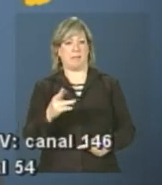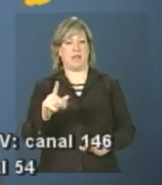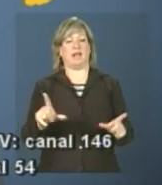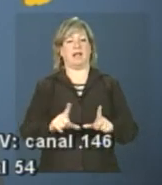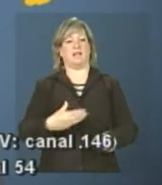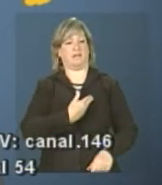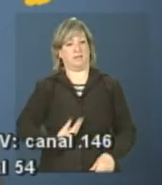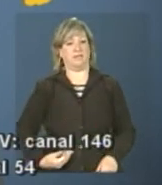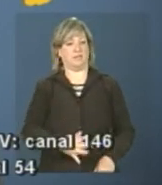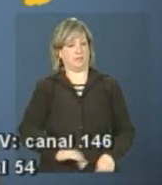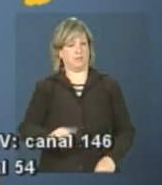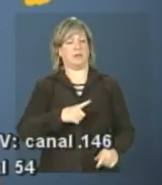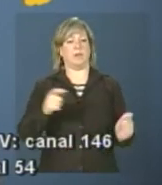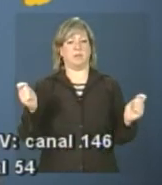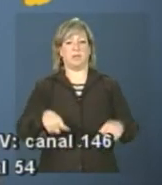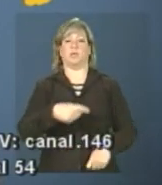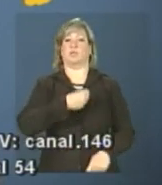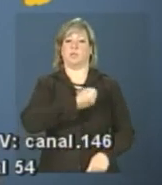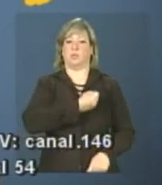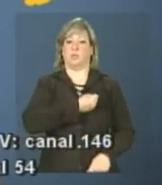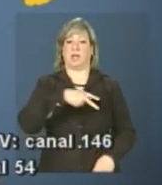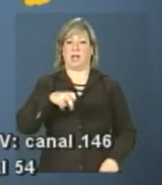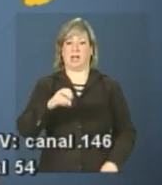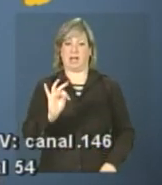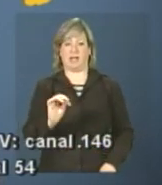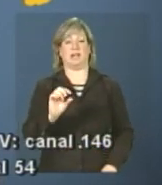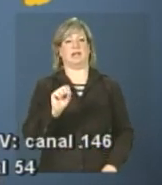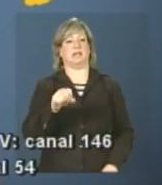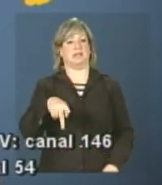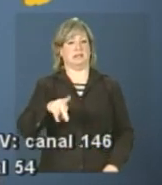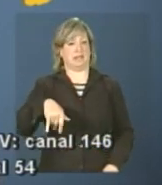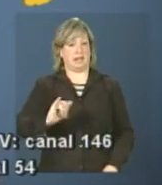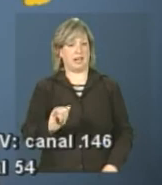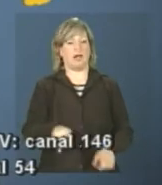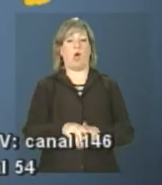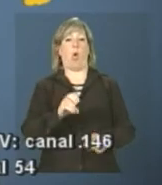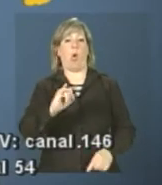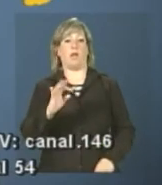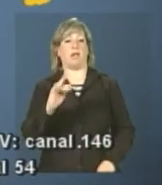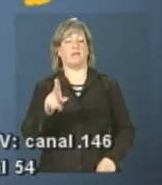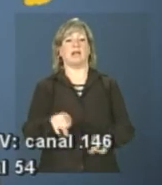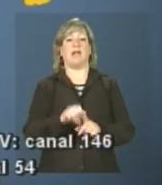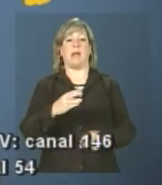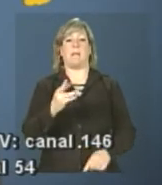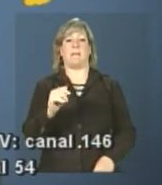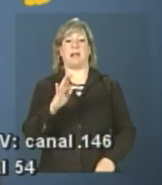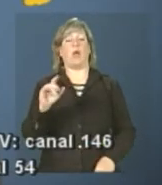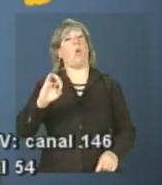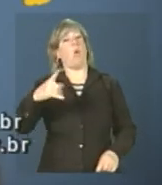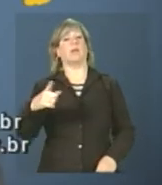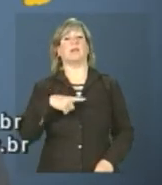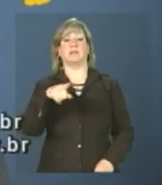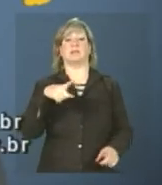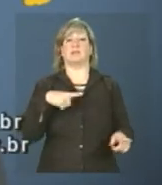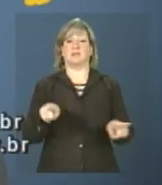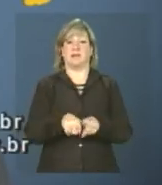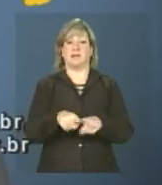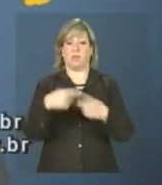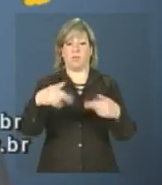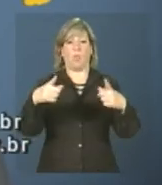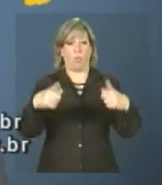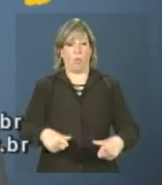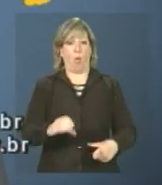pela NBR, pelos canais NET, Sky, Oi TV e Embratel, ou pela sua operadora local,